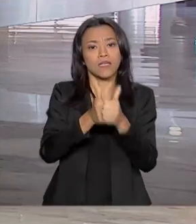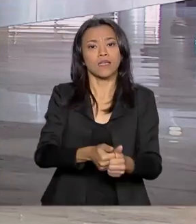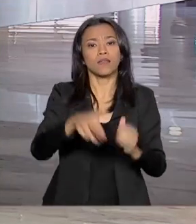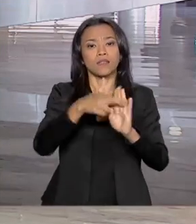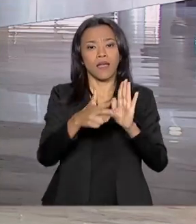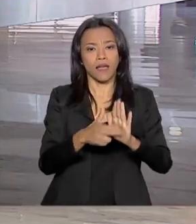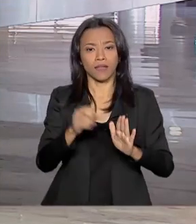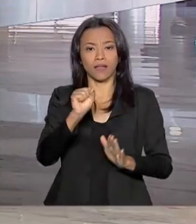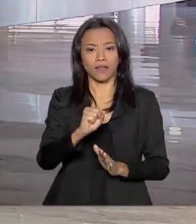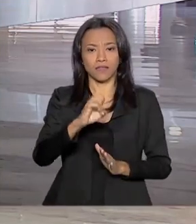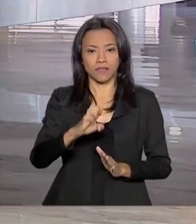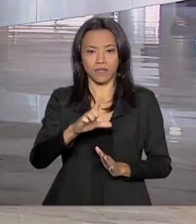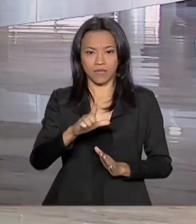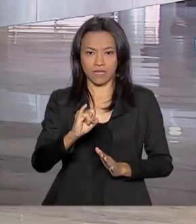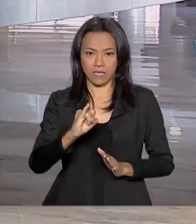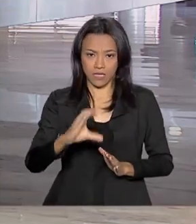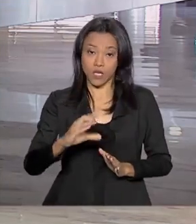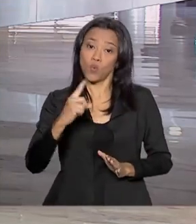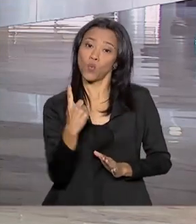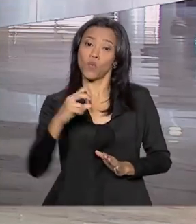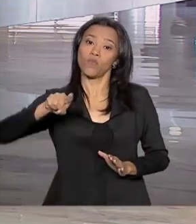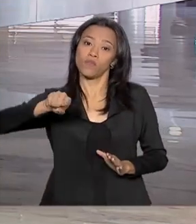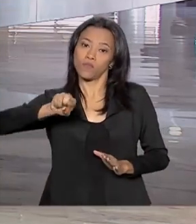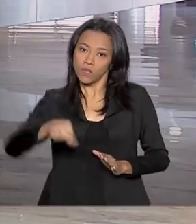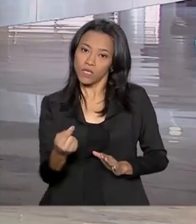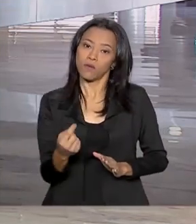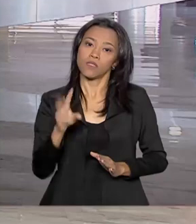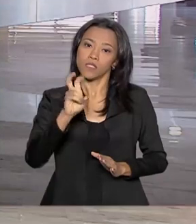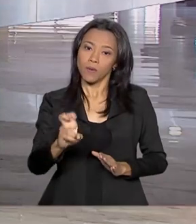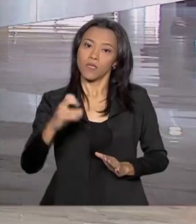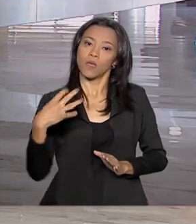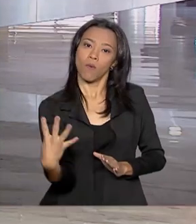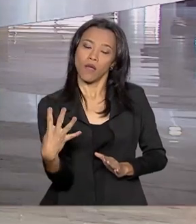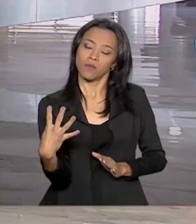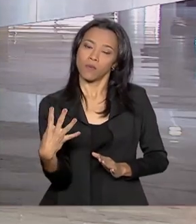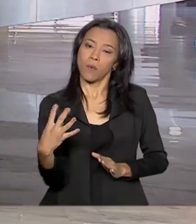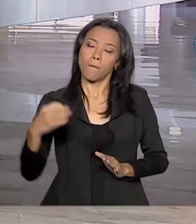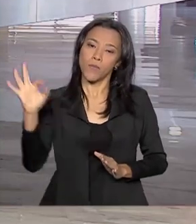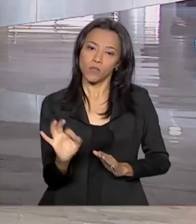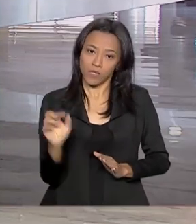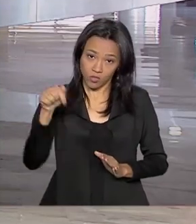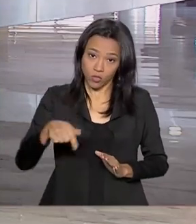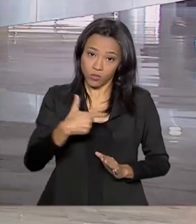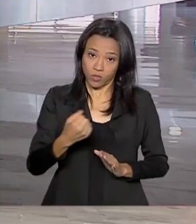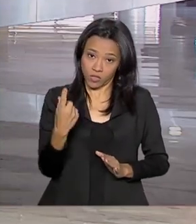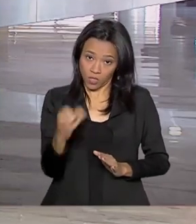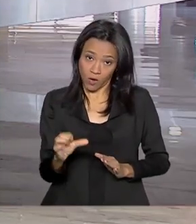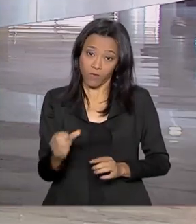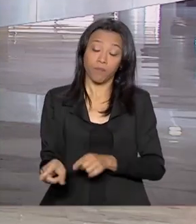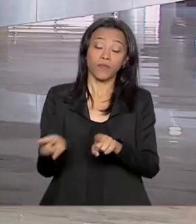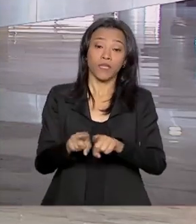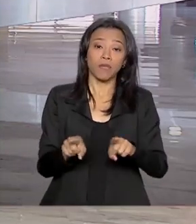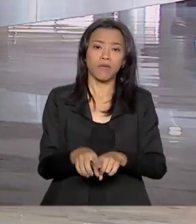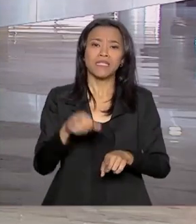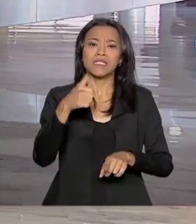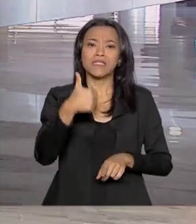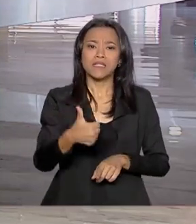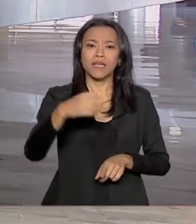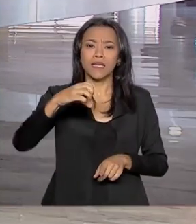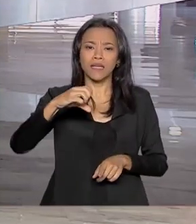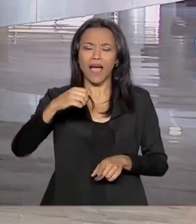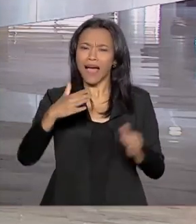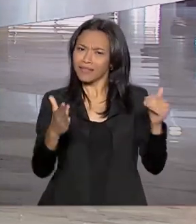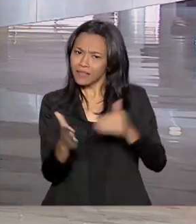que será de 1,54% para esse lote de 2019 e de até